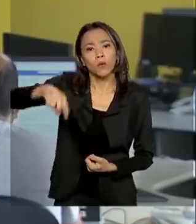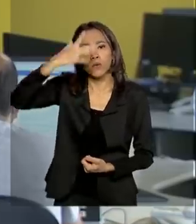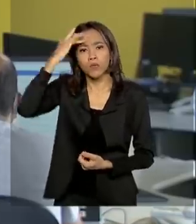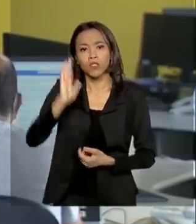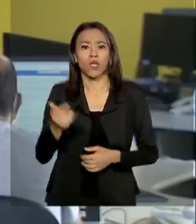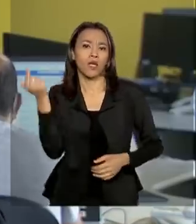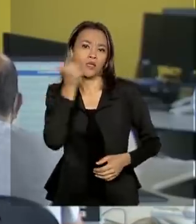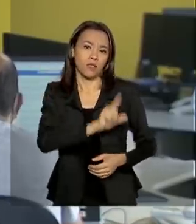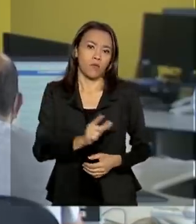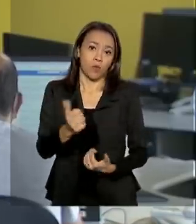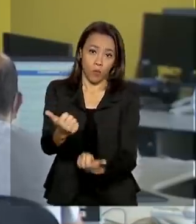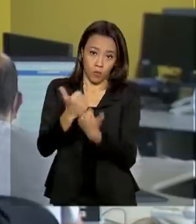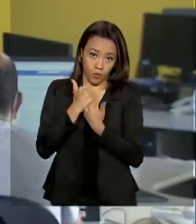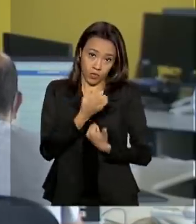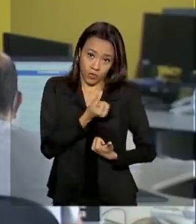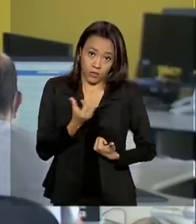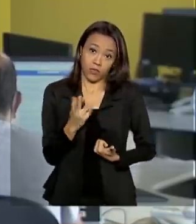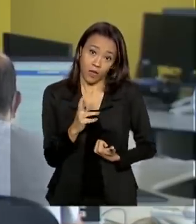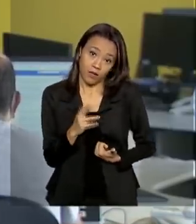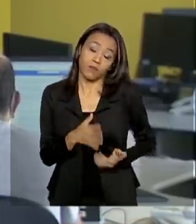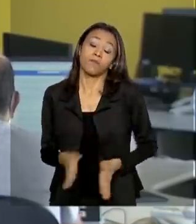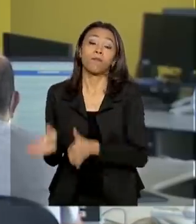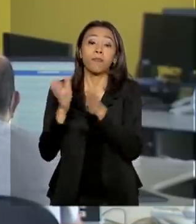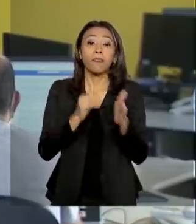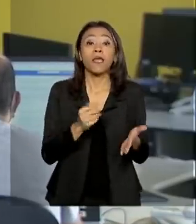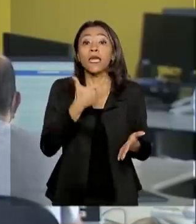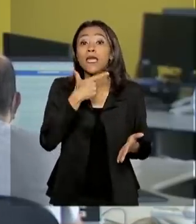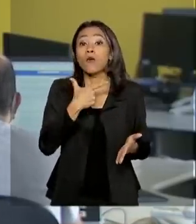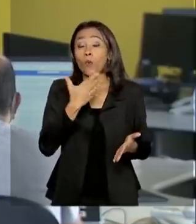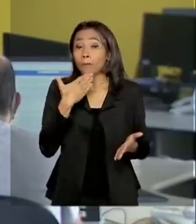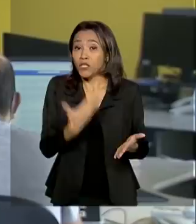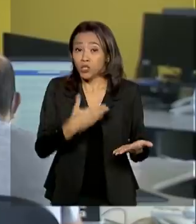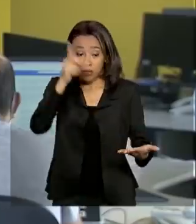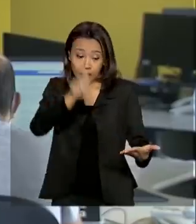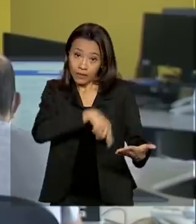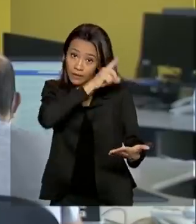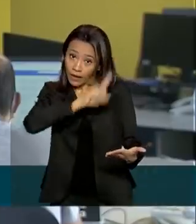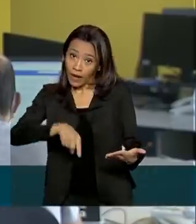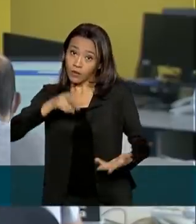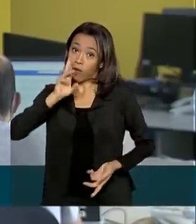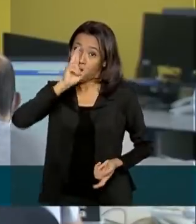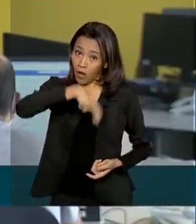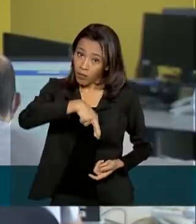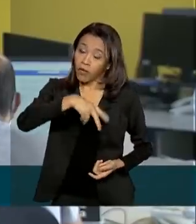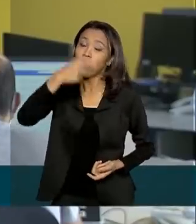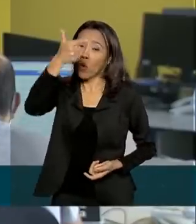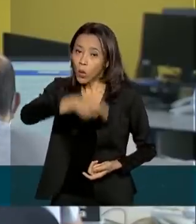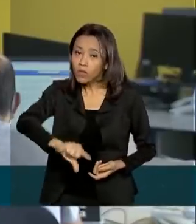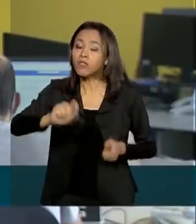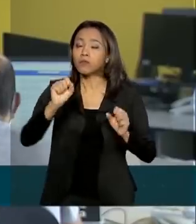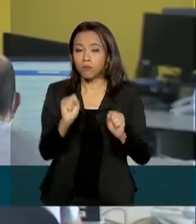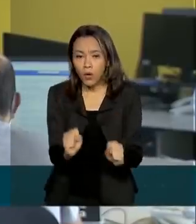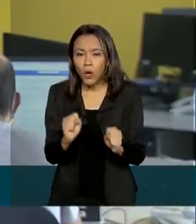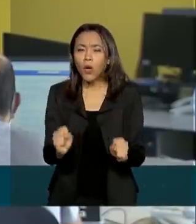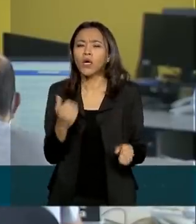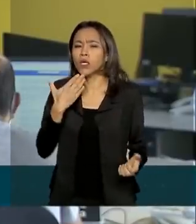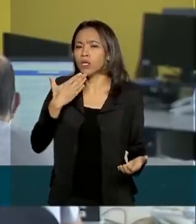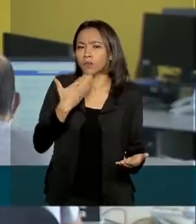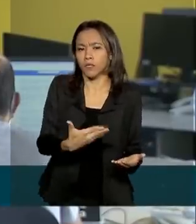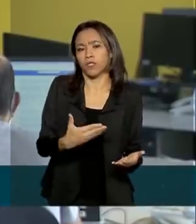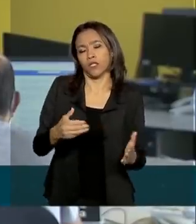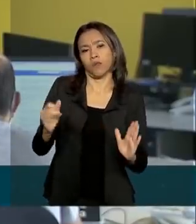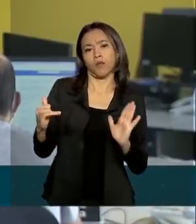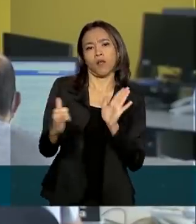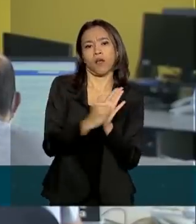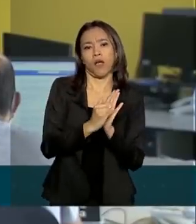benefício. Agora, um aviso importante. Quem teve o pedido negado ou reprovado pode solicitar novamente o benefício pelo aplicativo ou